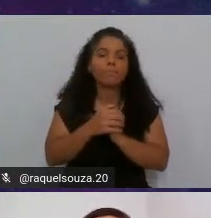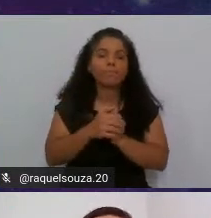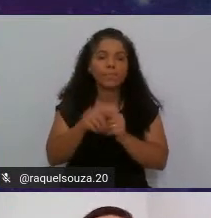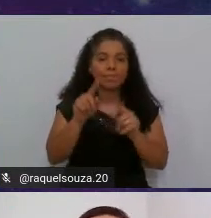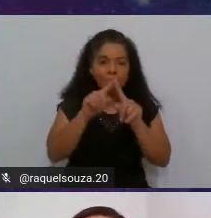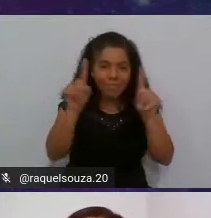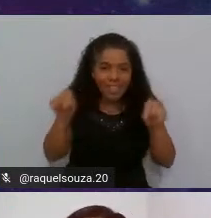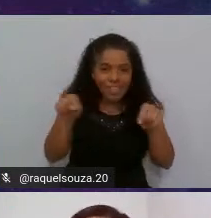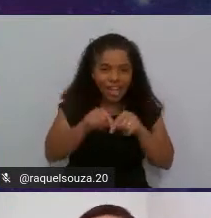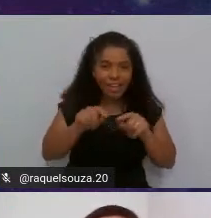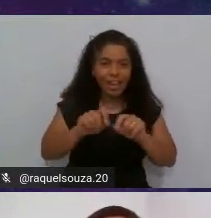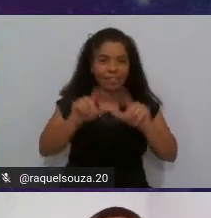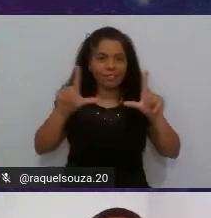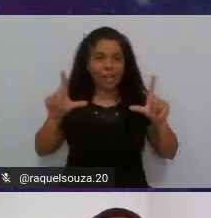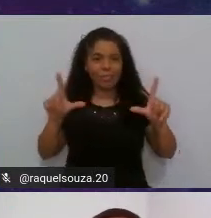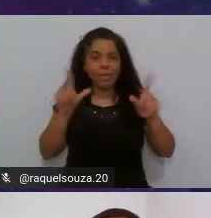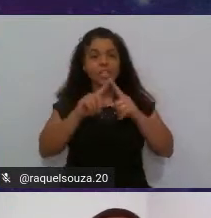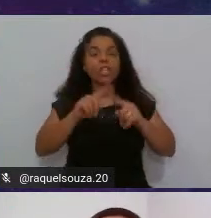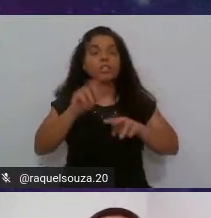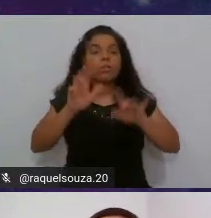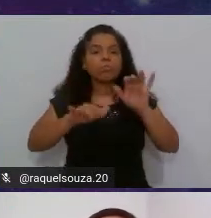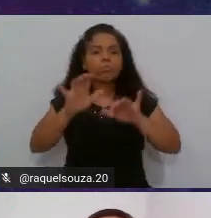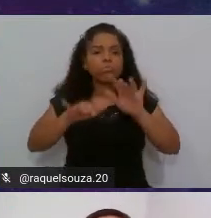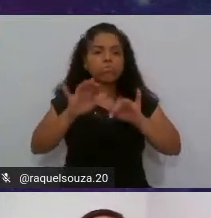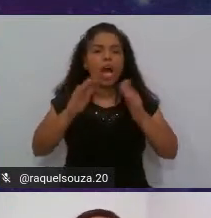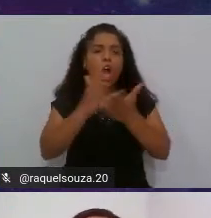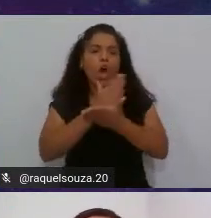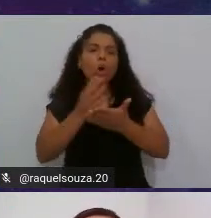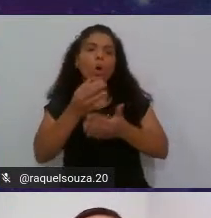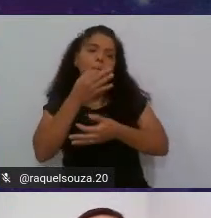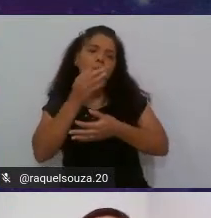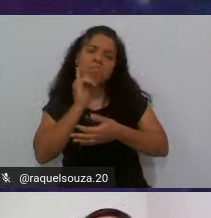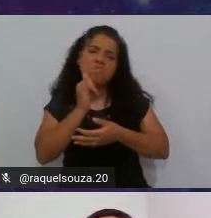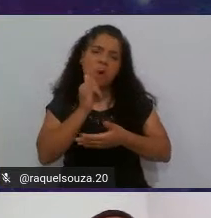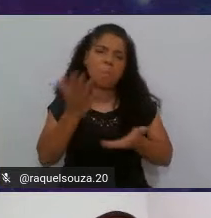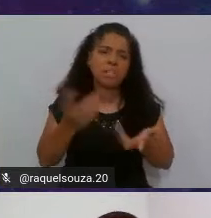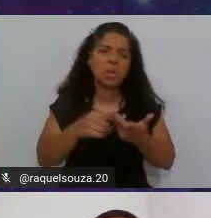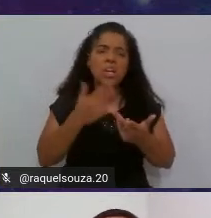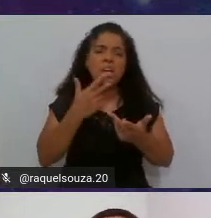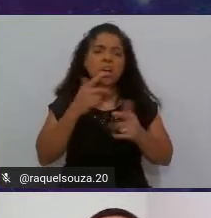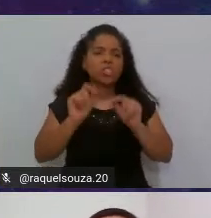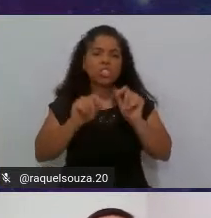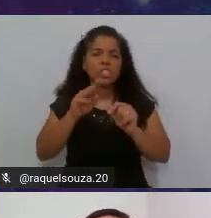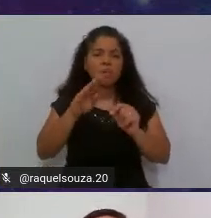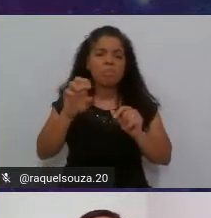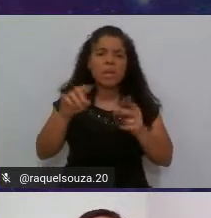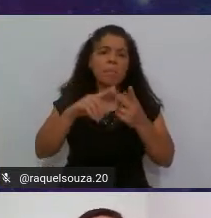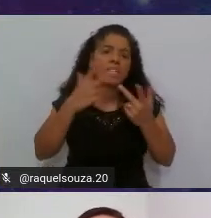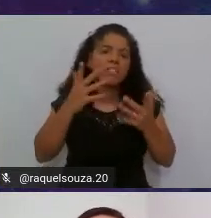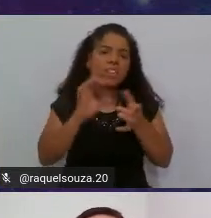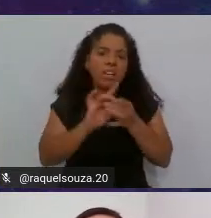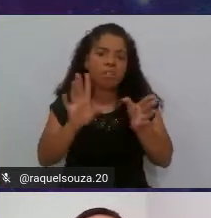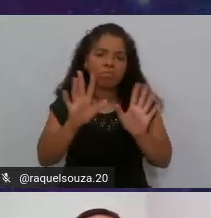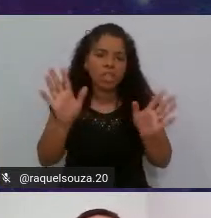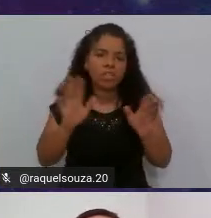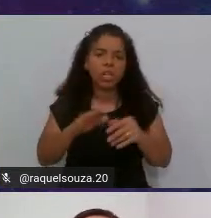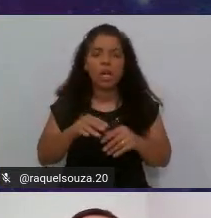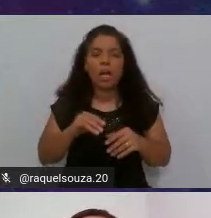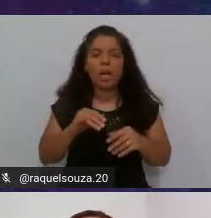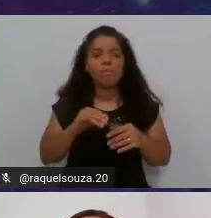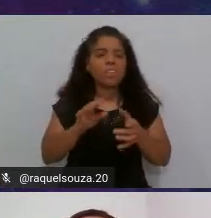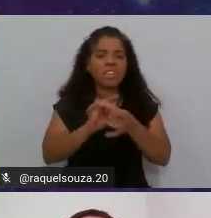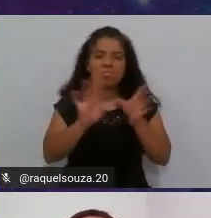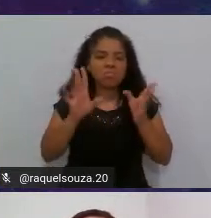janelinha que foi aberta nós vamos digitar alguma informação eu costumo digitar main mas aí fica a critério para que